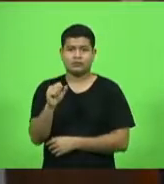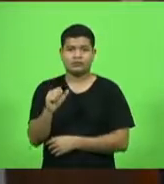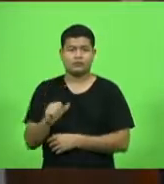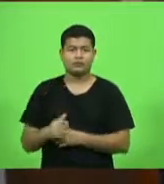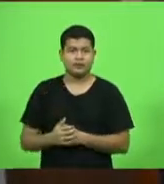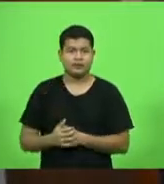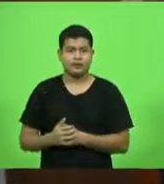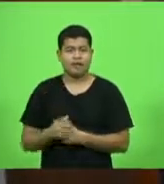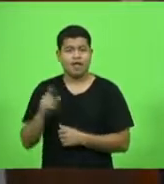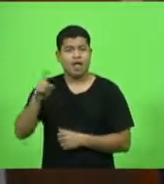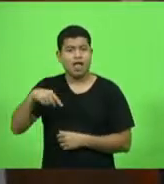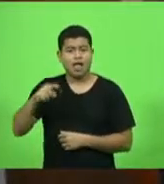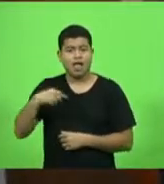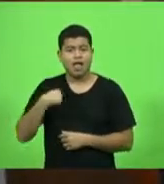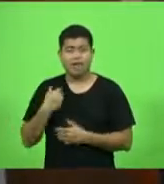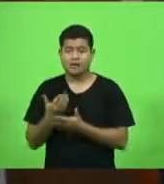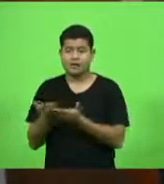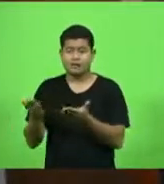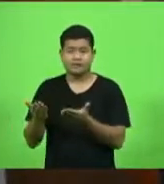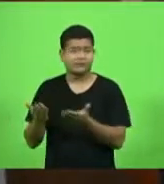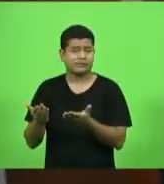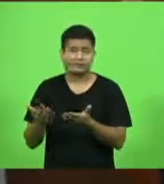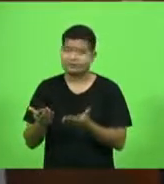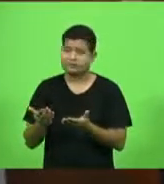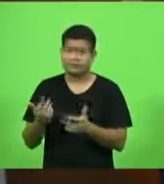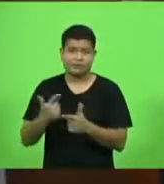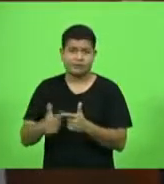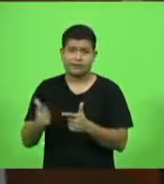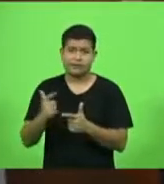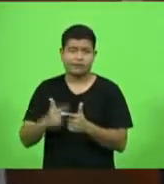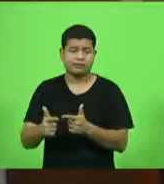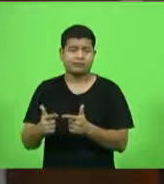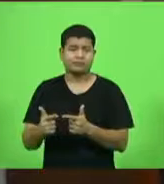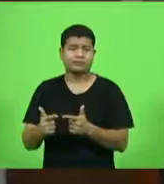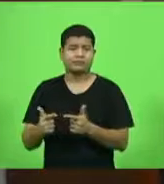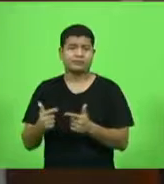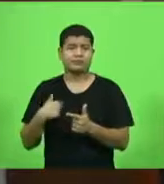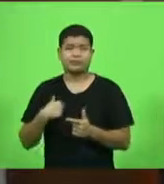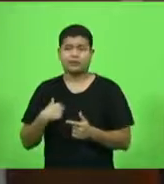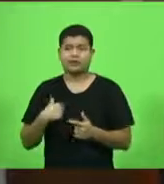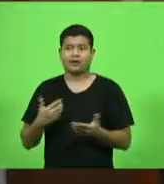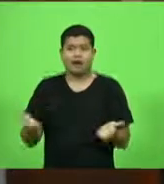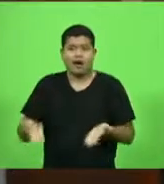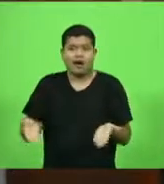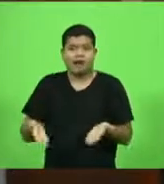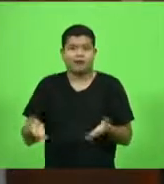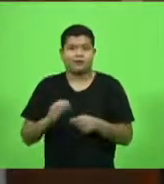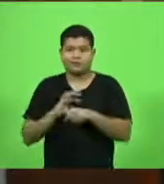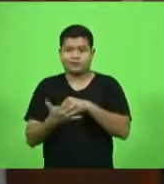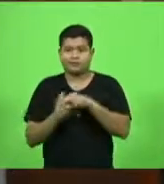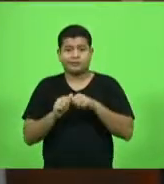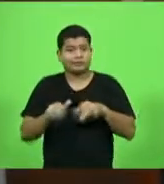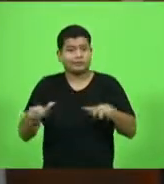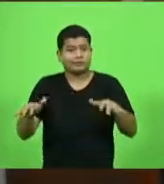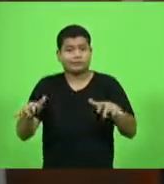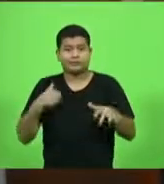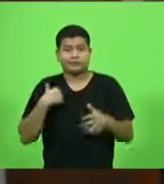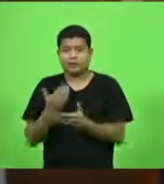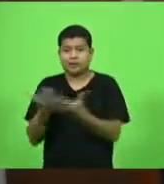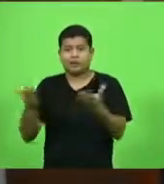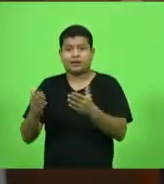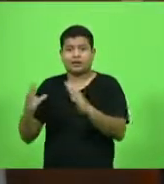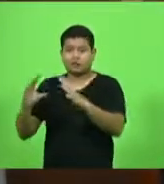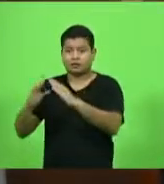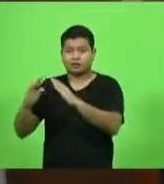situação insustentável, ainda mais agora na Covid, voltando ao assunto, em que as clínicas têm que